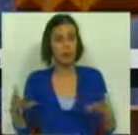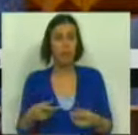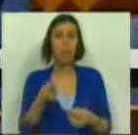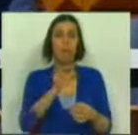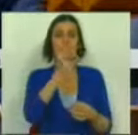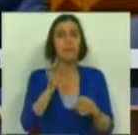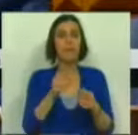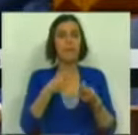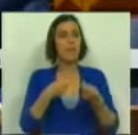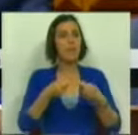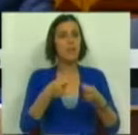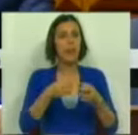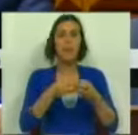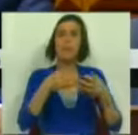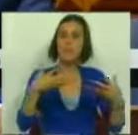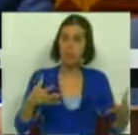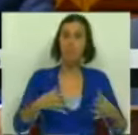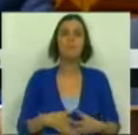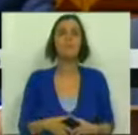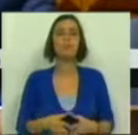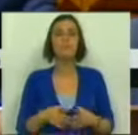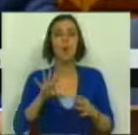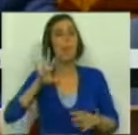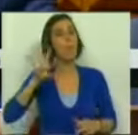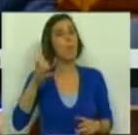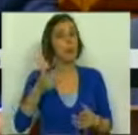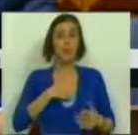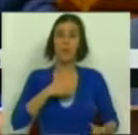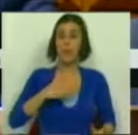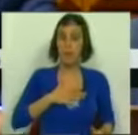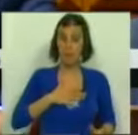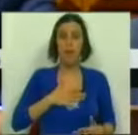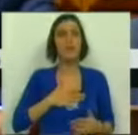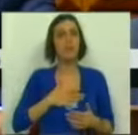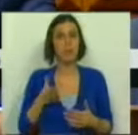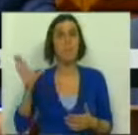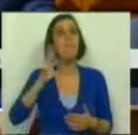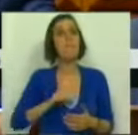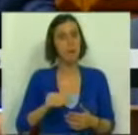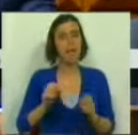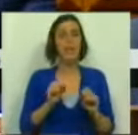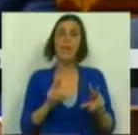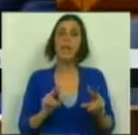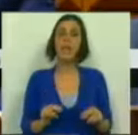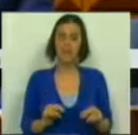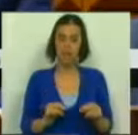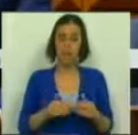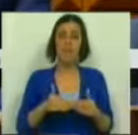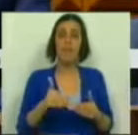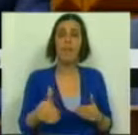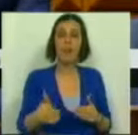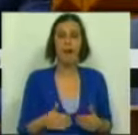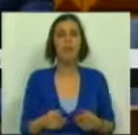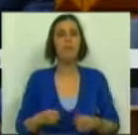As cotas de mercado estão a crescer. O país e as empresas vão ter mais liquidez, muito em